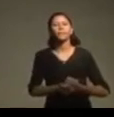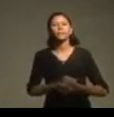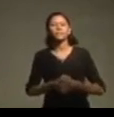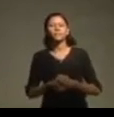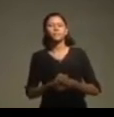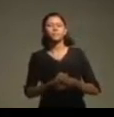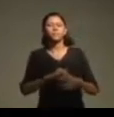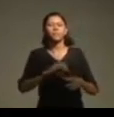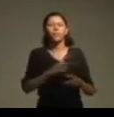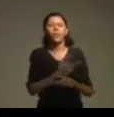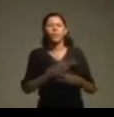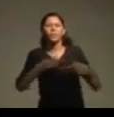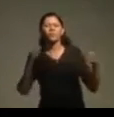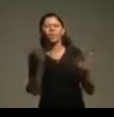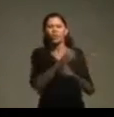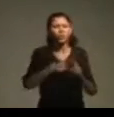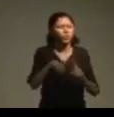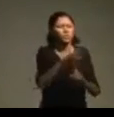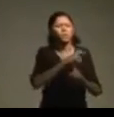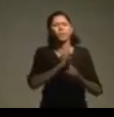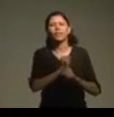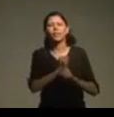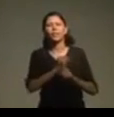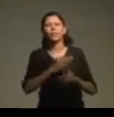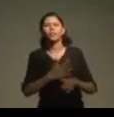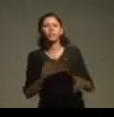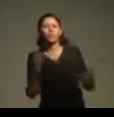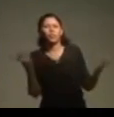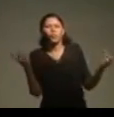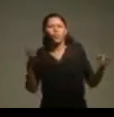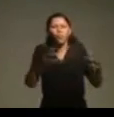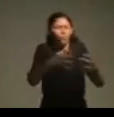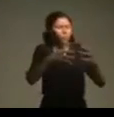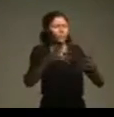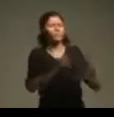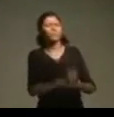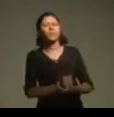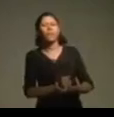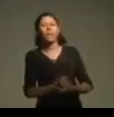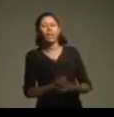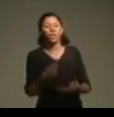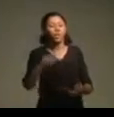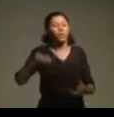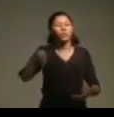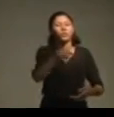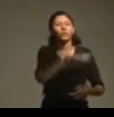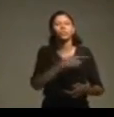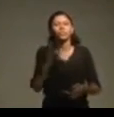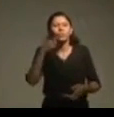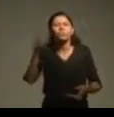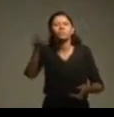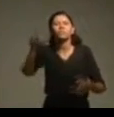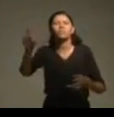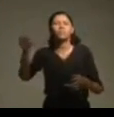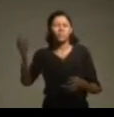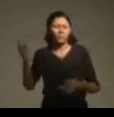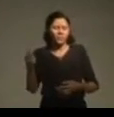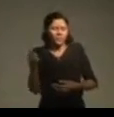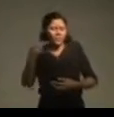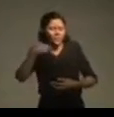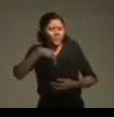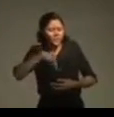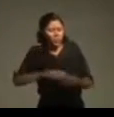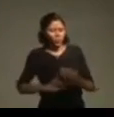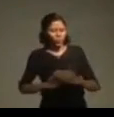social, nós conseguimos vencer o nosso coração lá no fundo. Vencer as nossas disposições mais profundas e